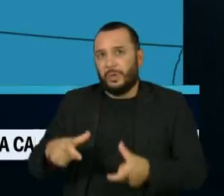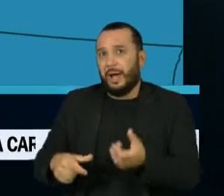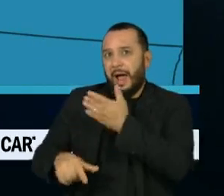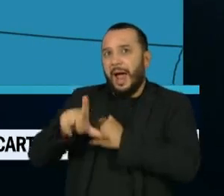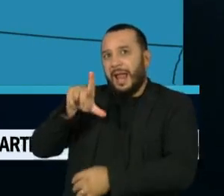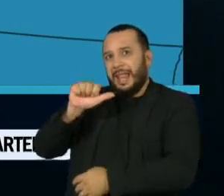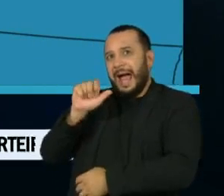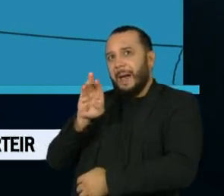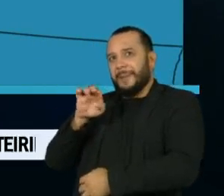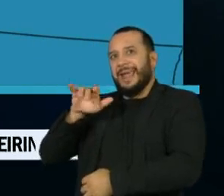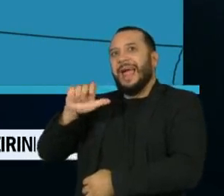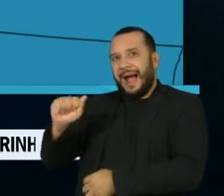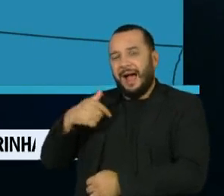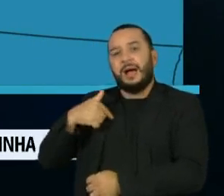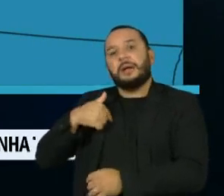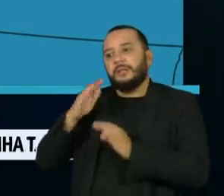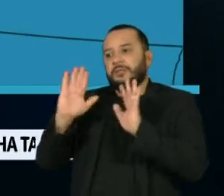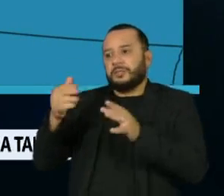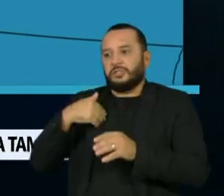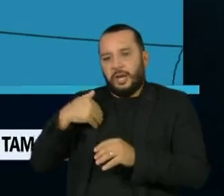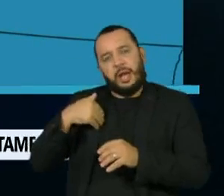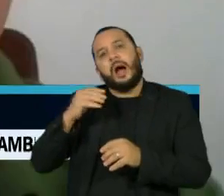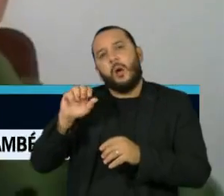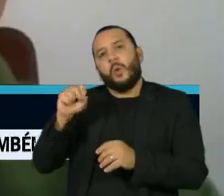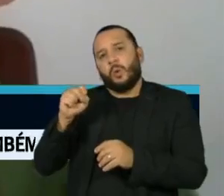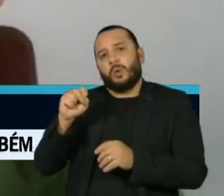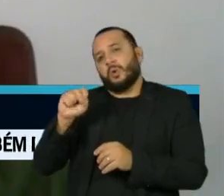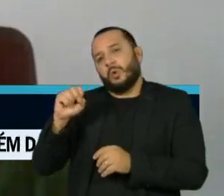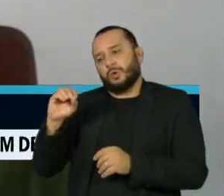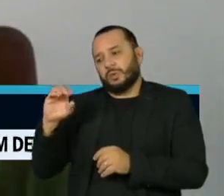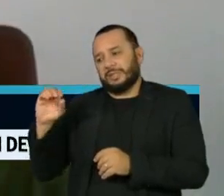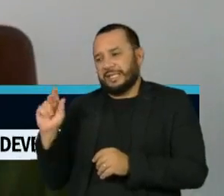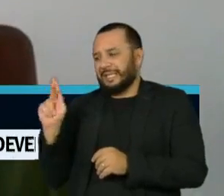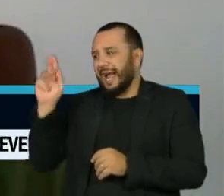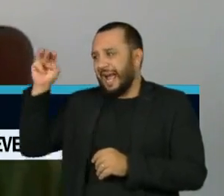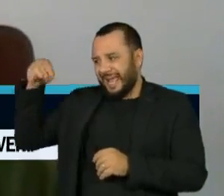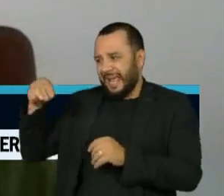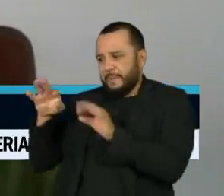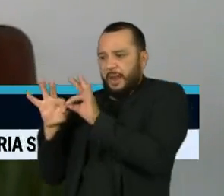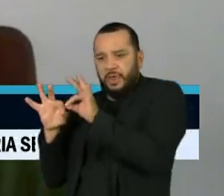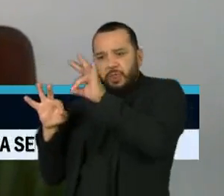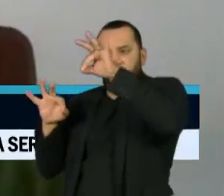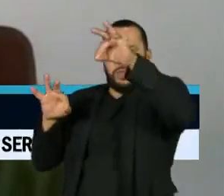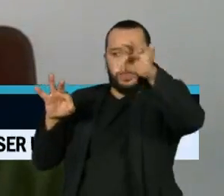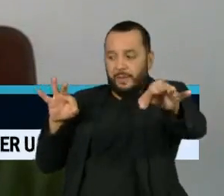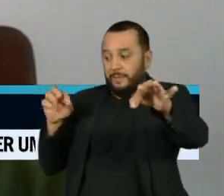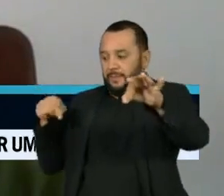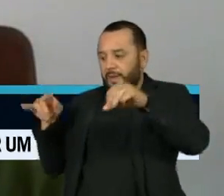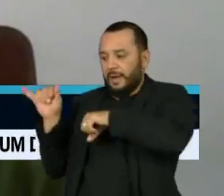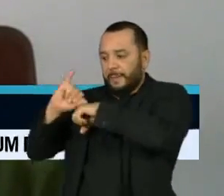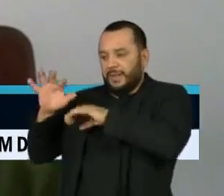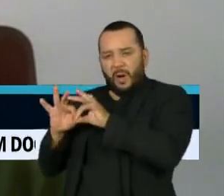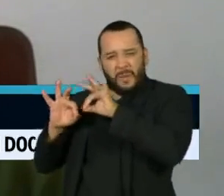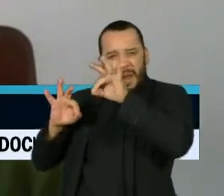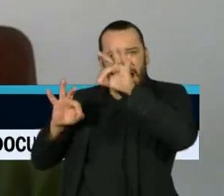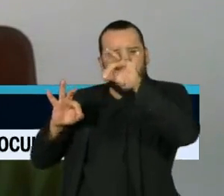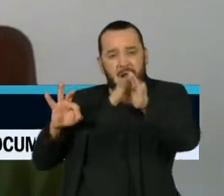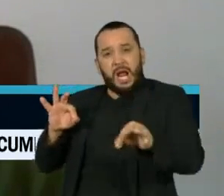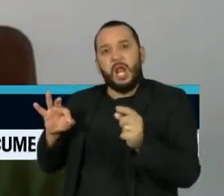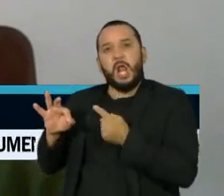mais de 800 quilômetros da capital do Amazonas. Eles estão muito expostos a